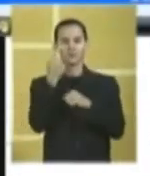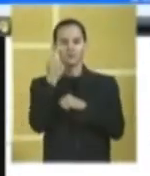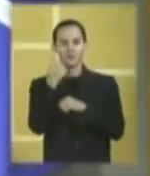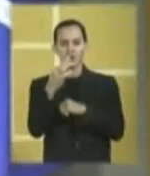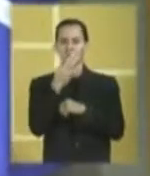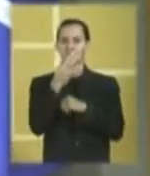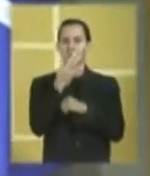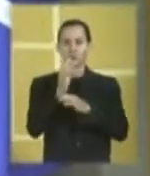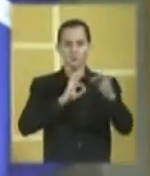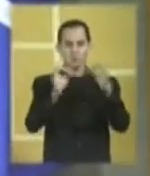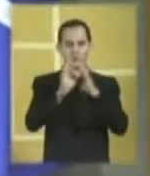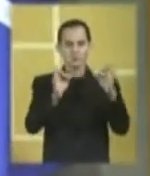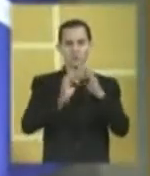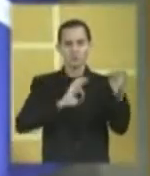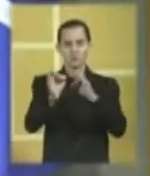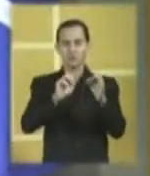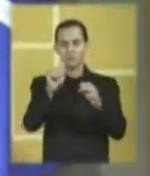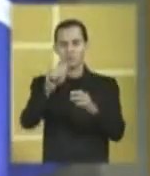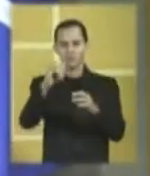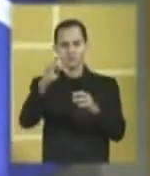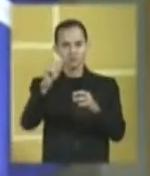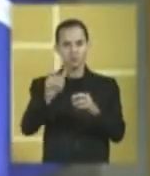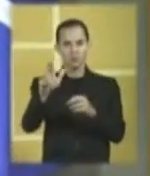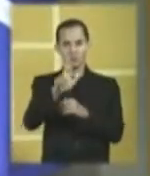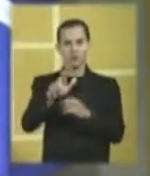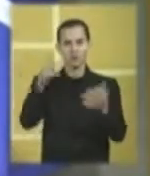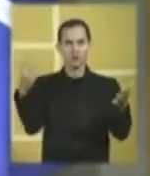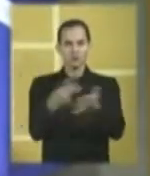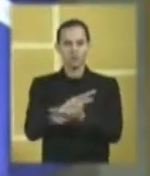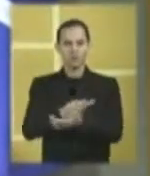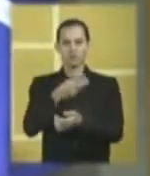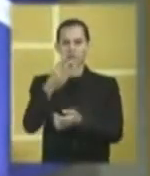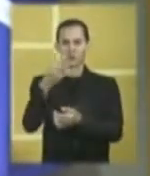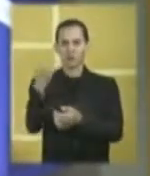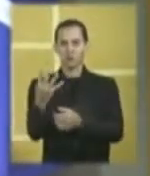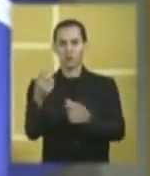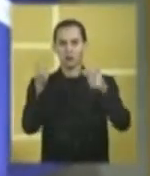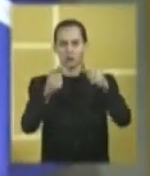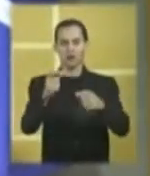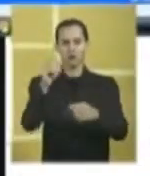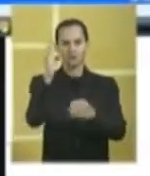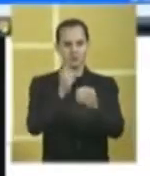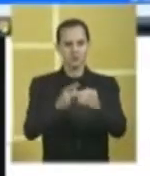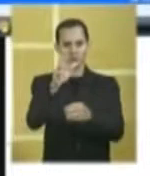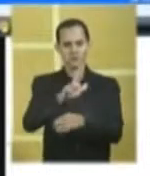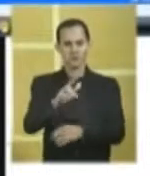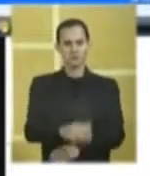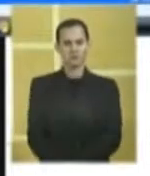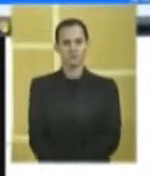conhecer esse projeto, o programa Agito Bernândia, que acontece em 34 bairros de Uberlândia.